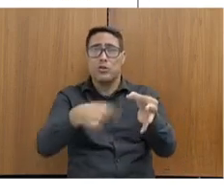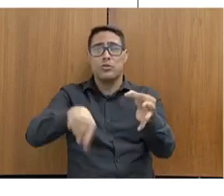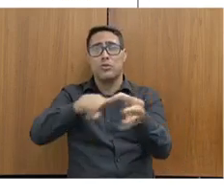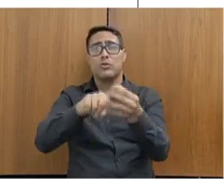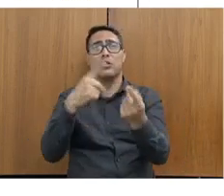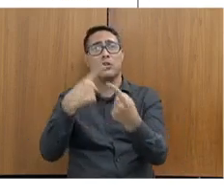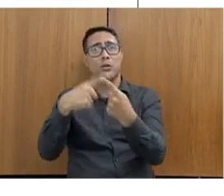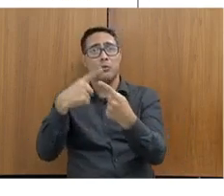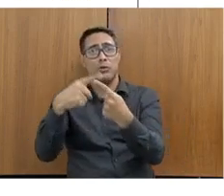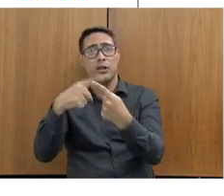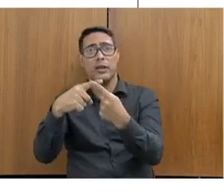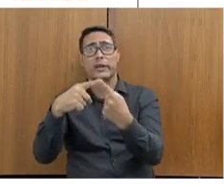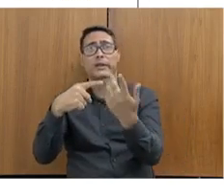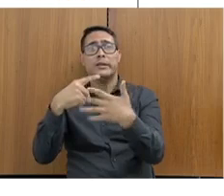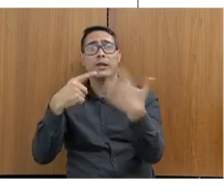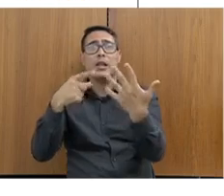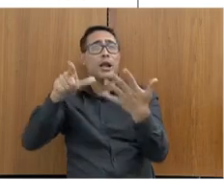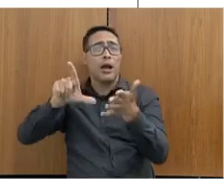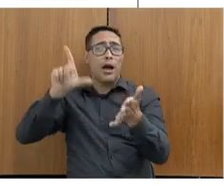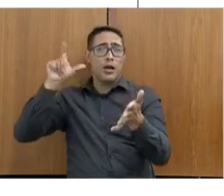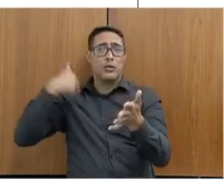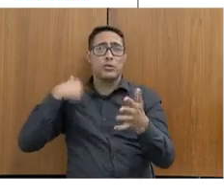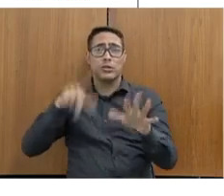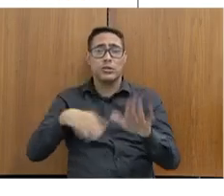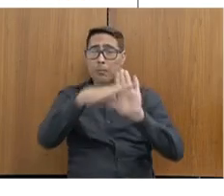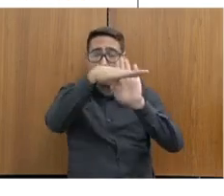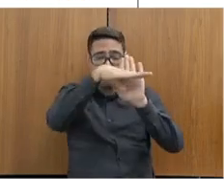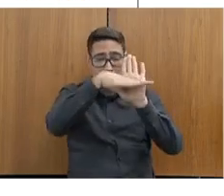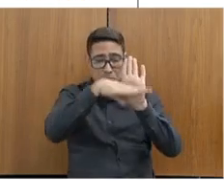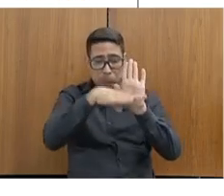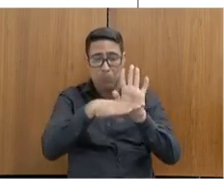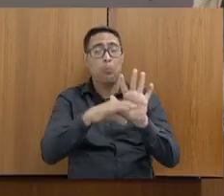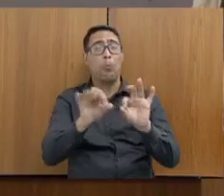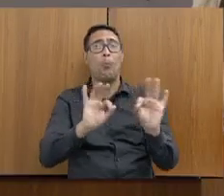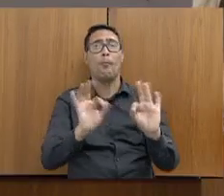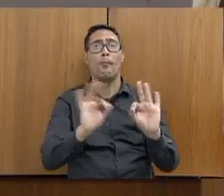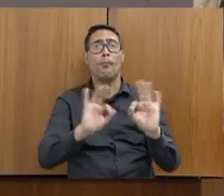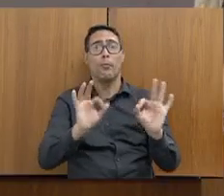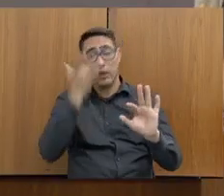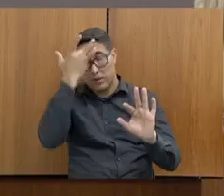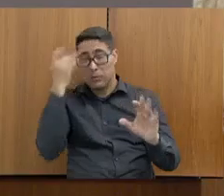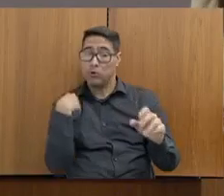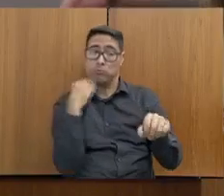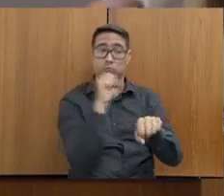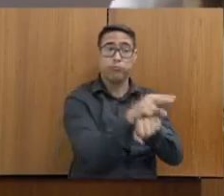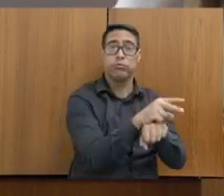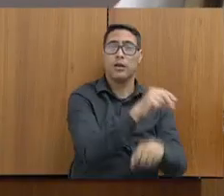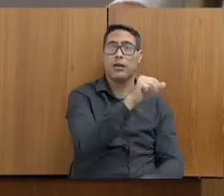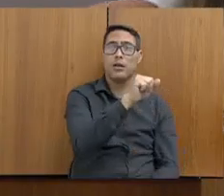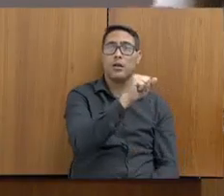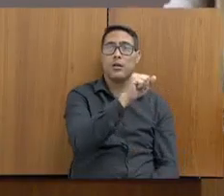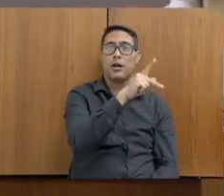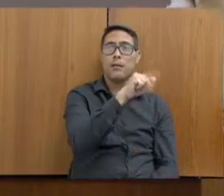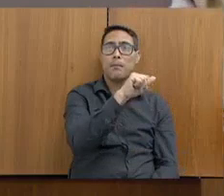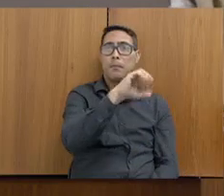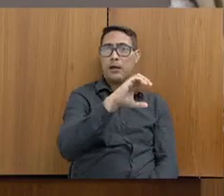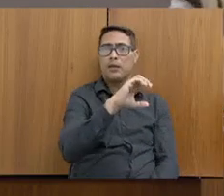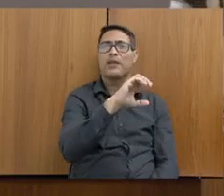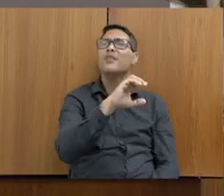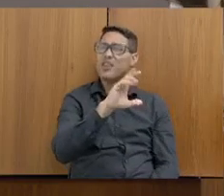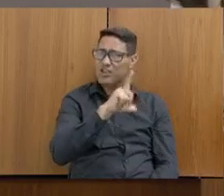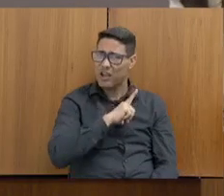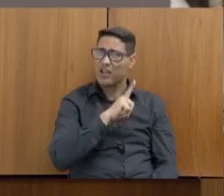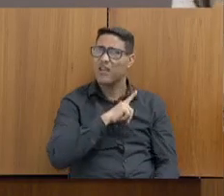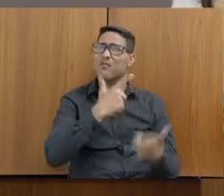porque até então não havia critérios de admissão de presos da APAC. Então, nós já tivemos situações bem